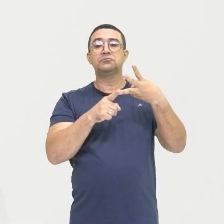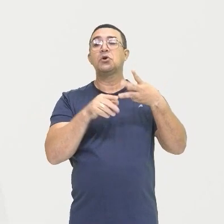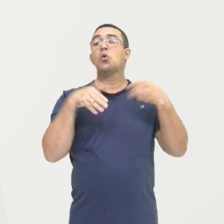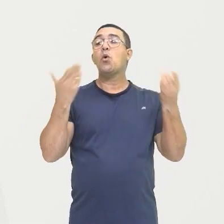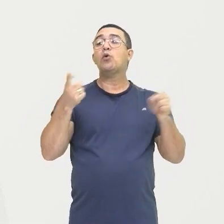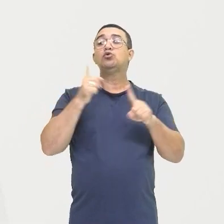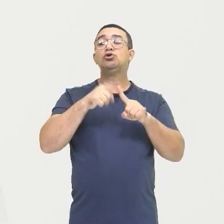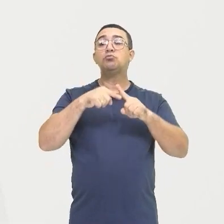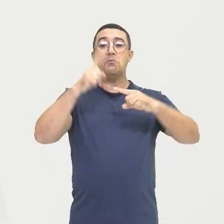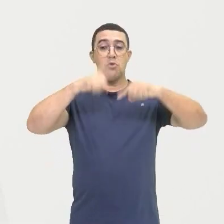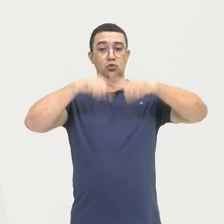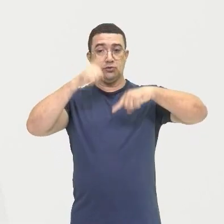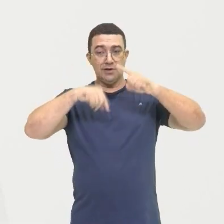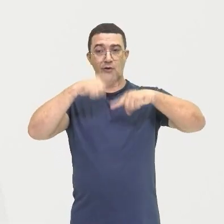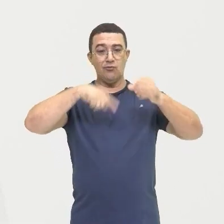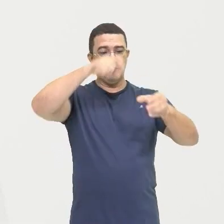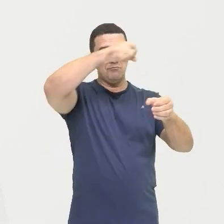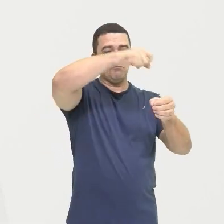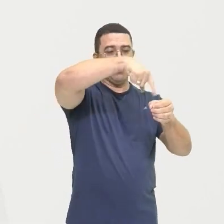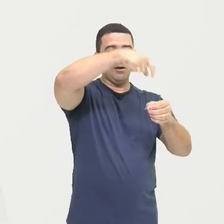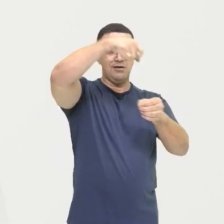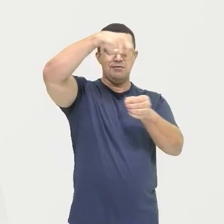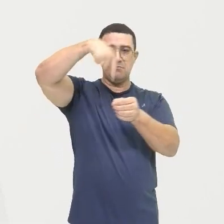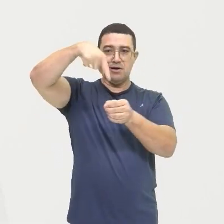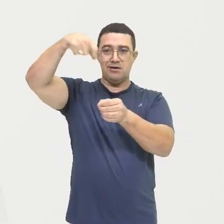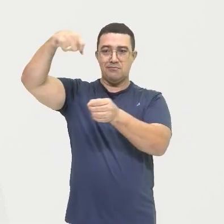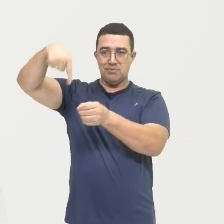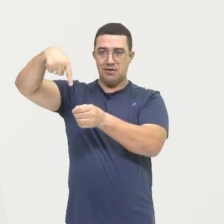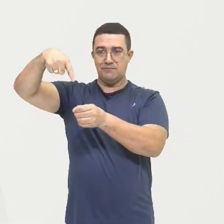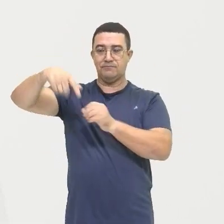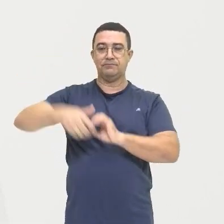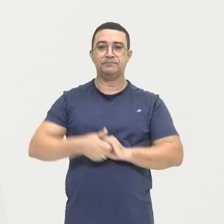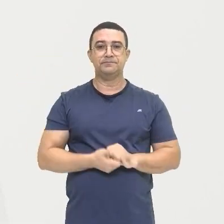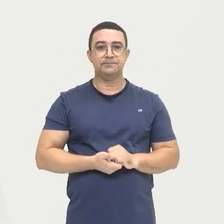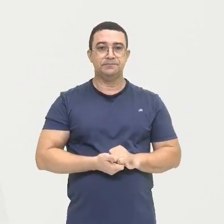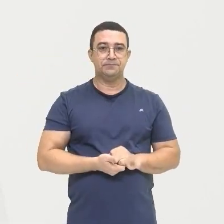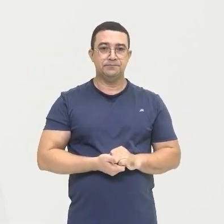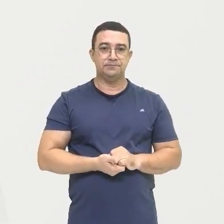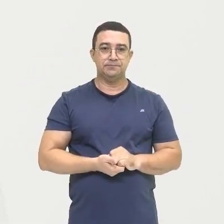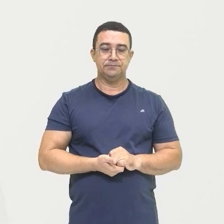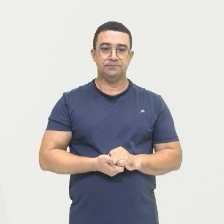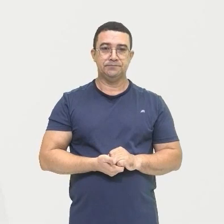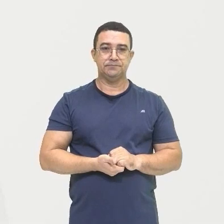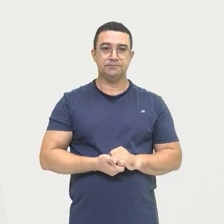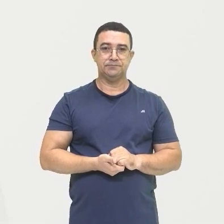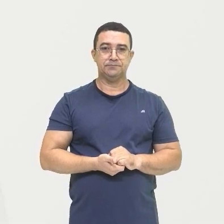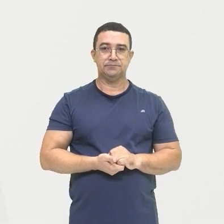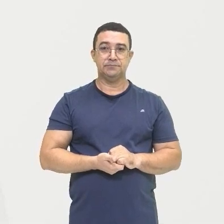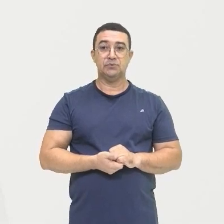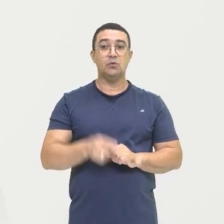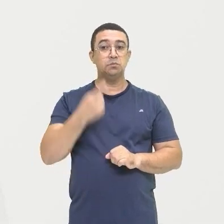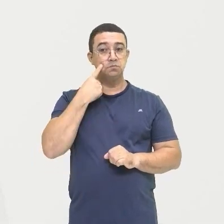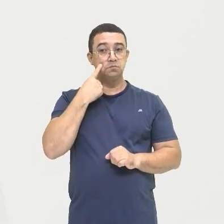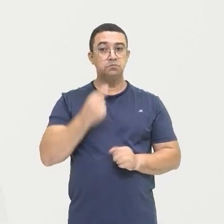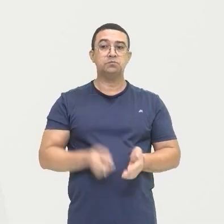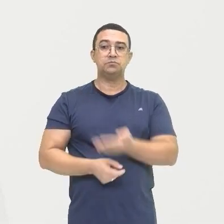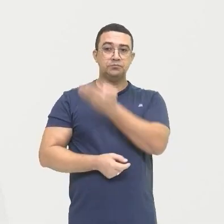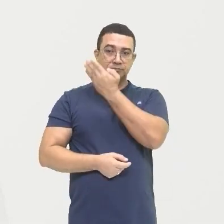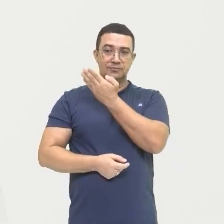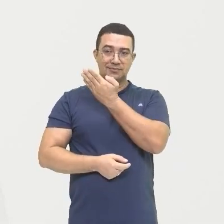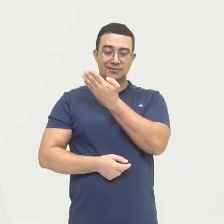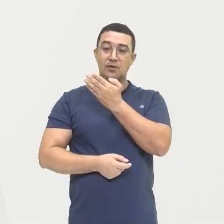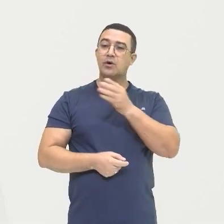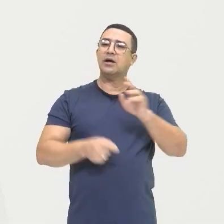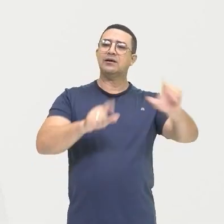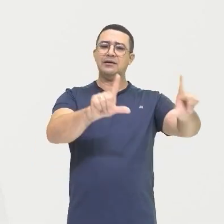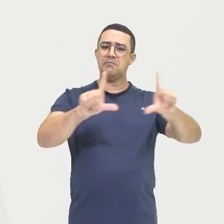Produzido Tá bom Tipo de produto Cultivado Aqui na imagem Olha Eu coloquei um exemplo Para vocês Da seca